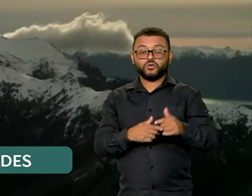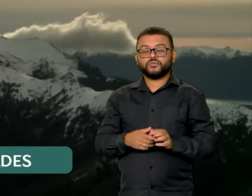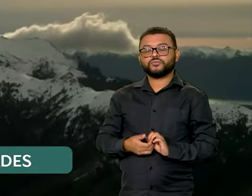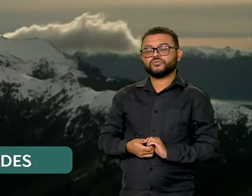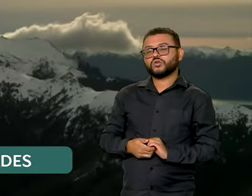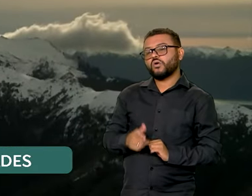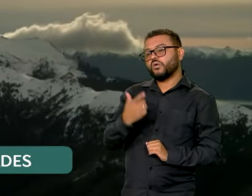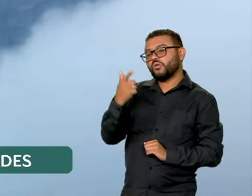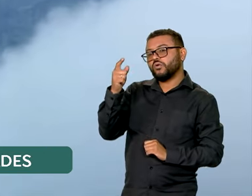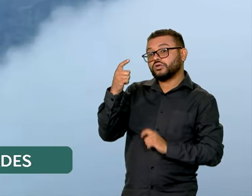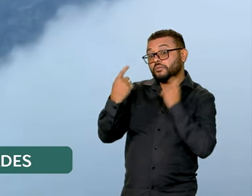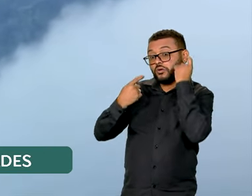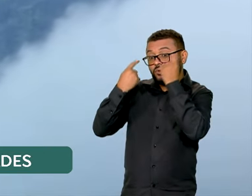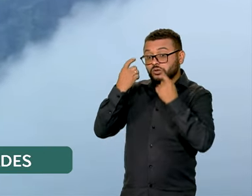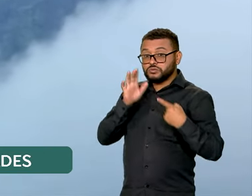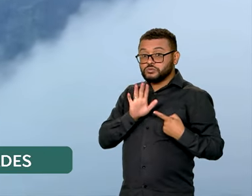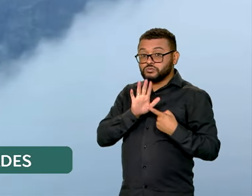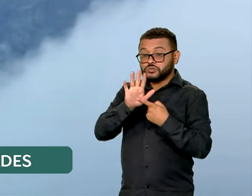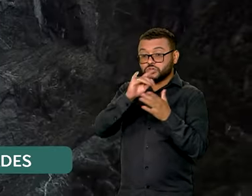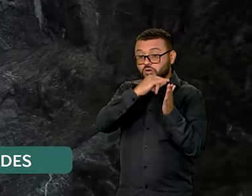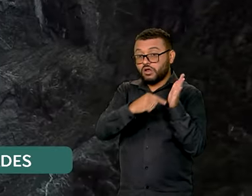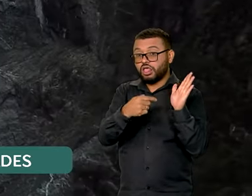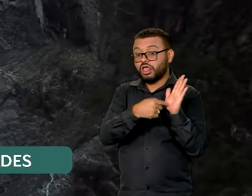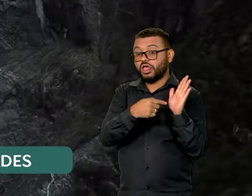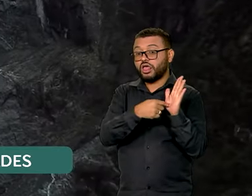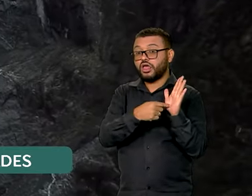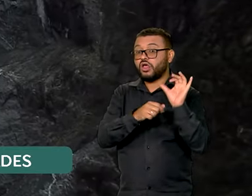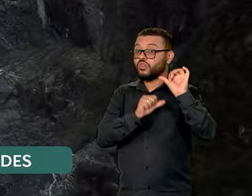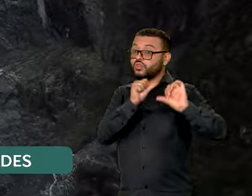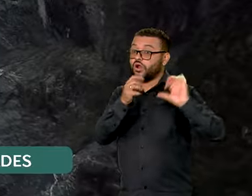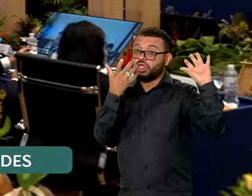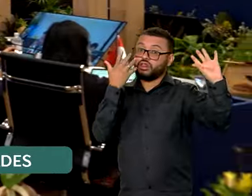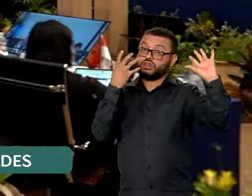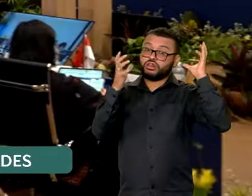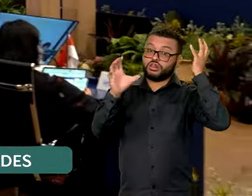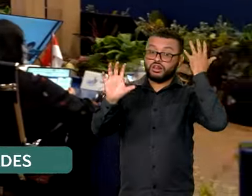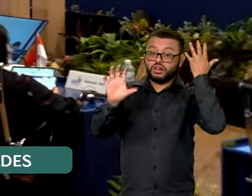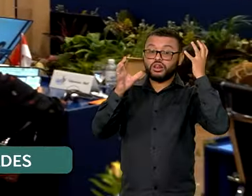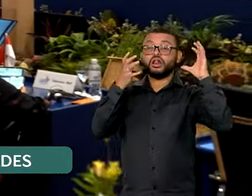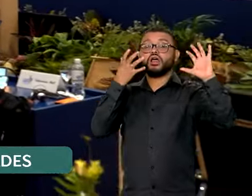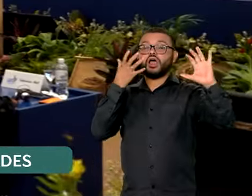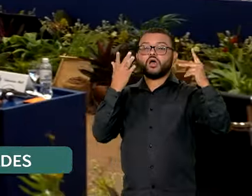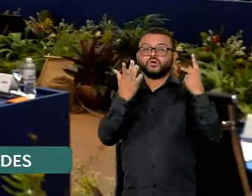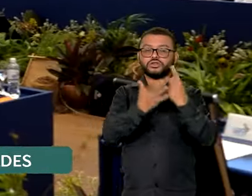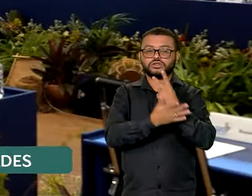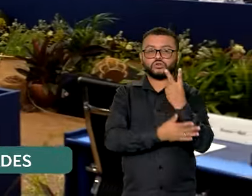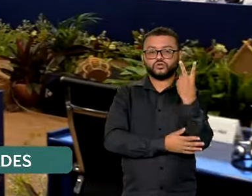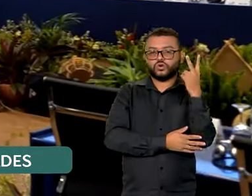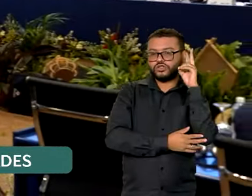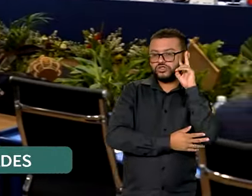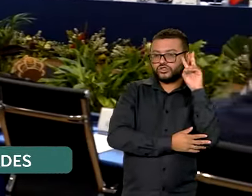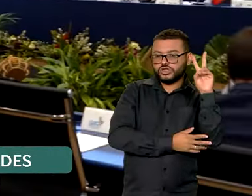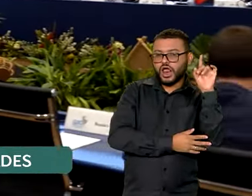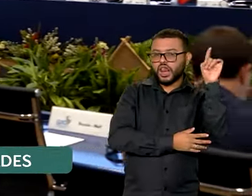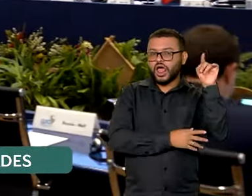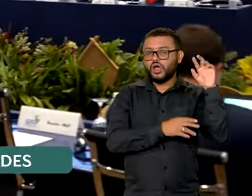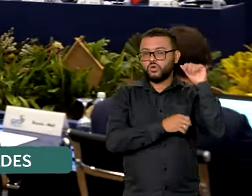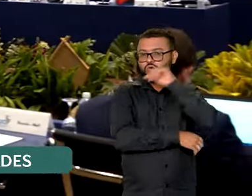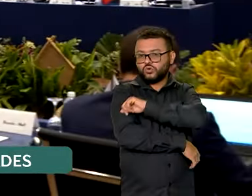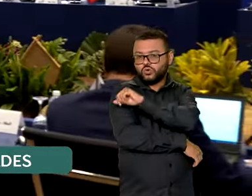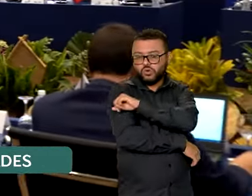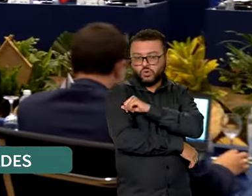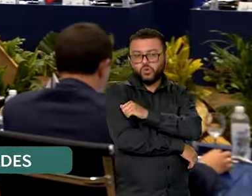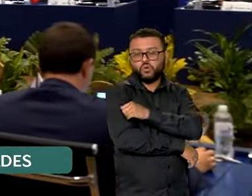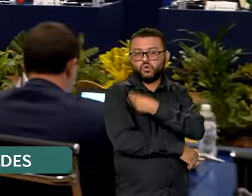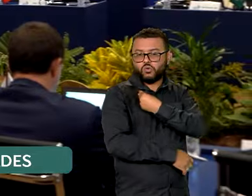preocupação expressa no documento é a mudança do clima. Reunidos durante dois dias no Rio de Janeiro, os